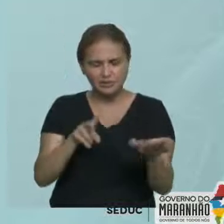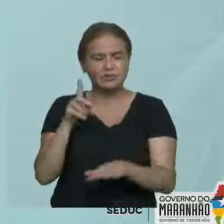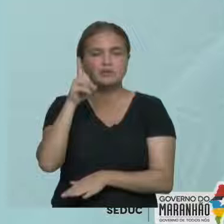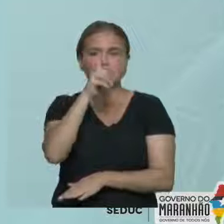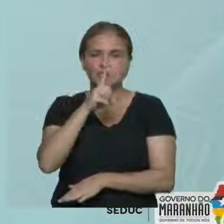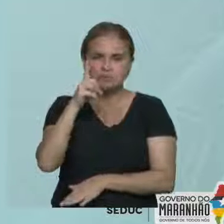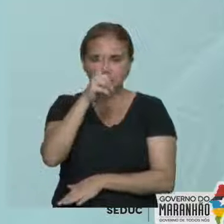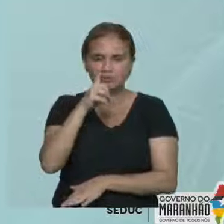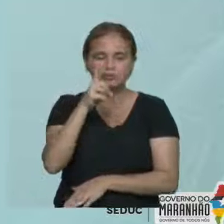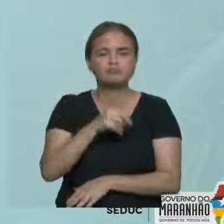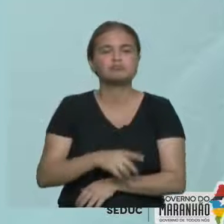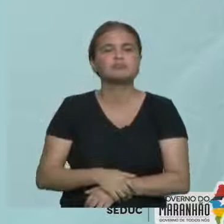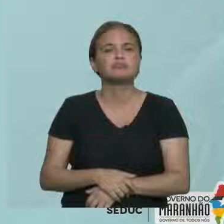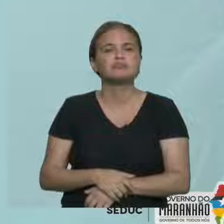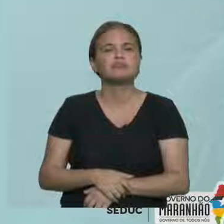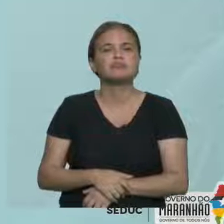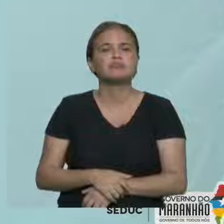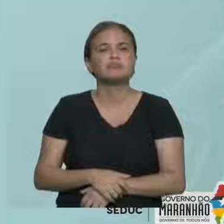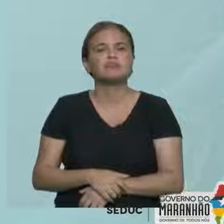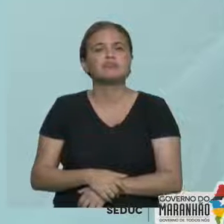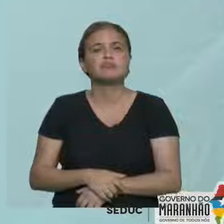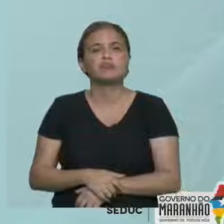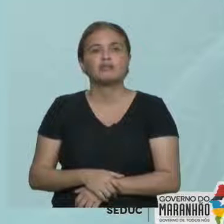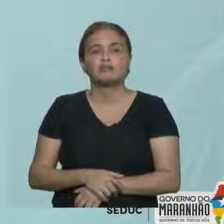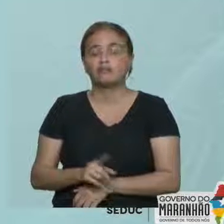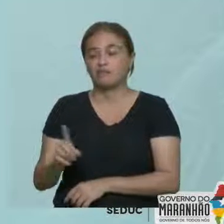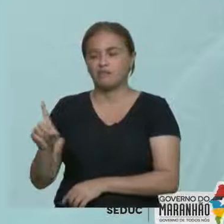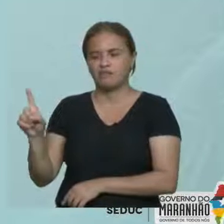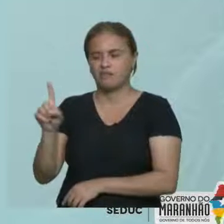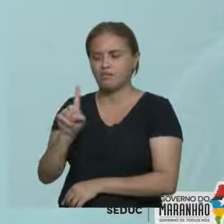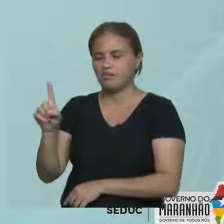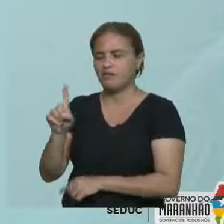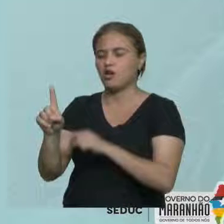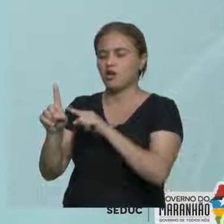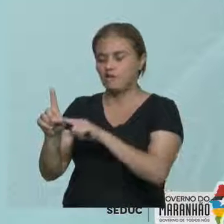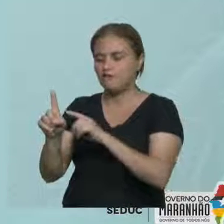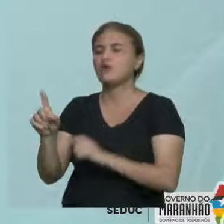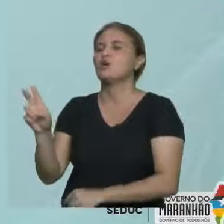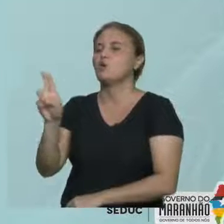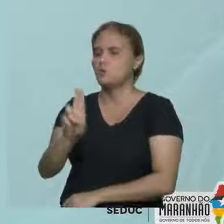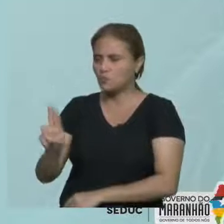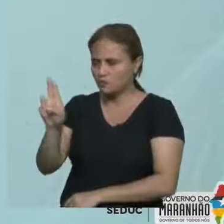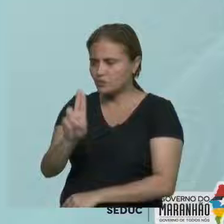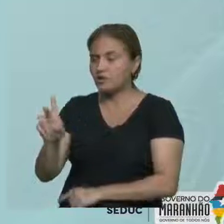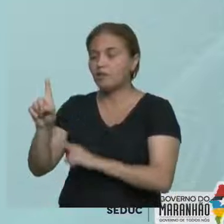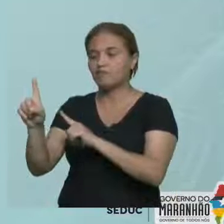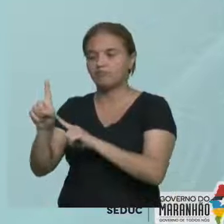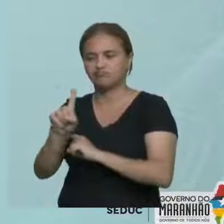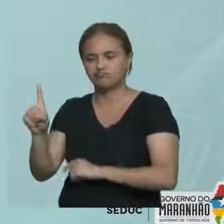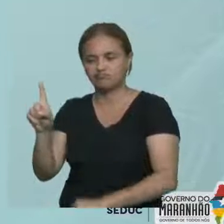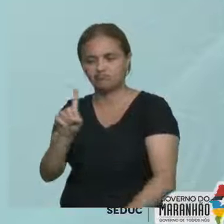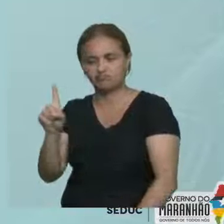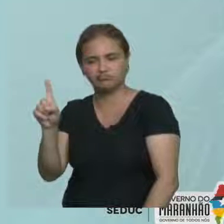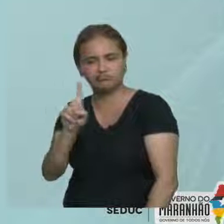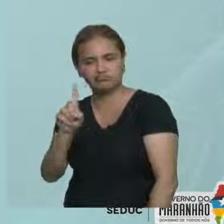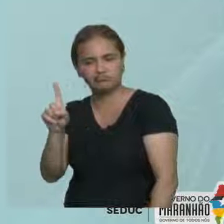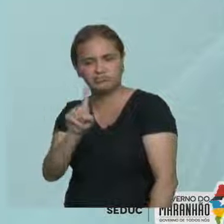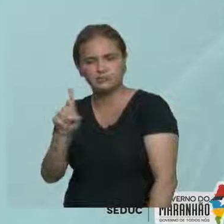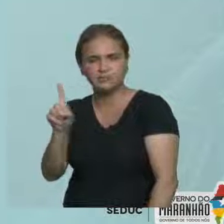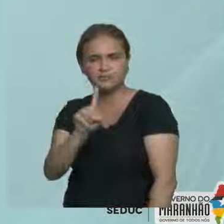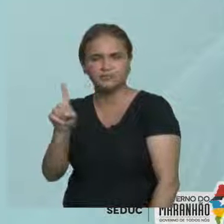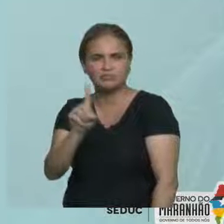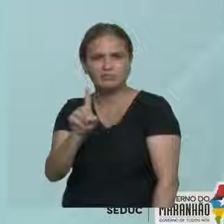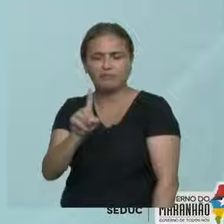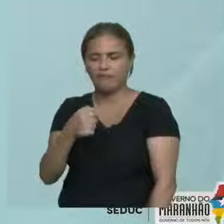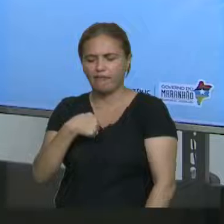letra maiúscula, tá certo? Então, aqui você vai negar que nós não vamos à escola aos domingos, tá certo? Ah, Tietchan, não estamos indo dia nenhum.